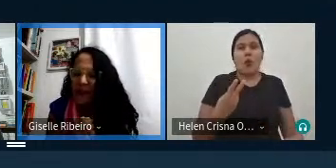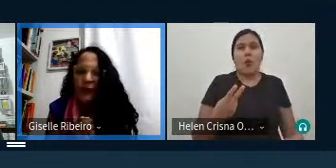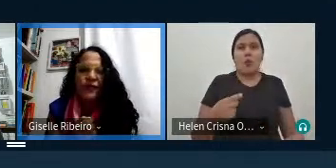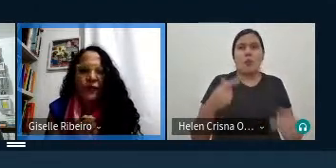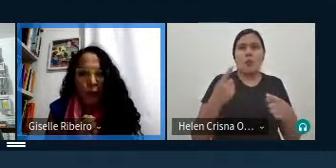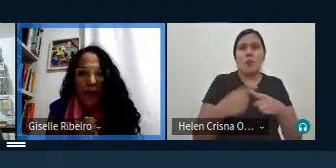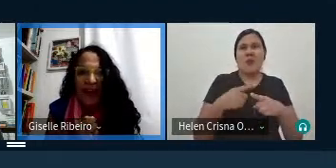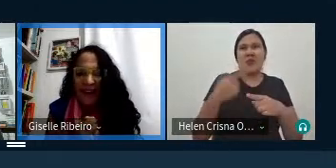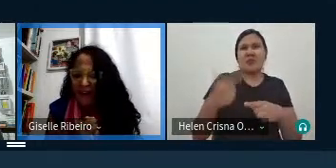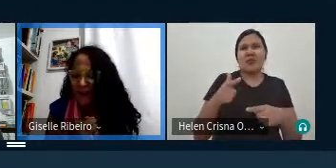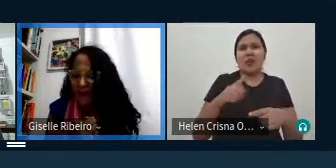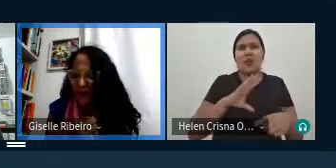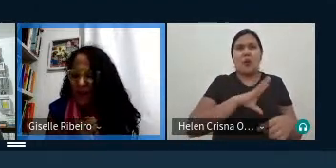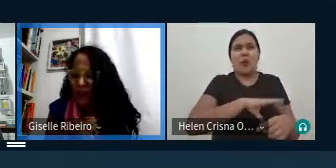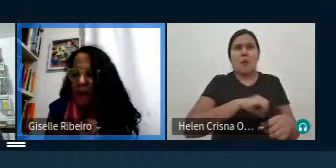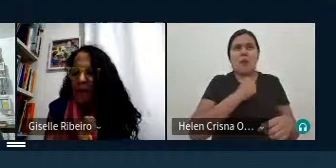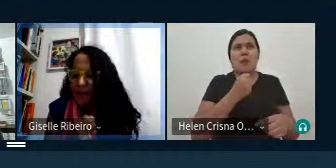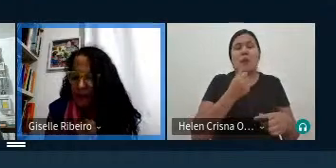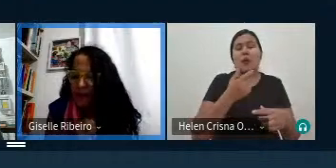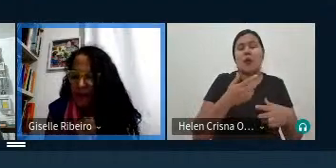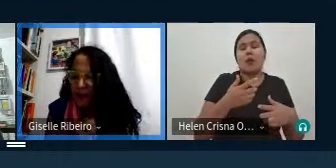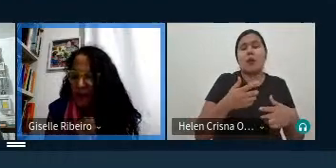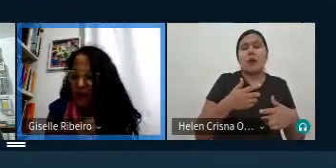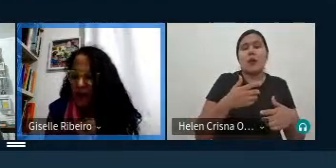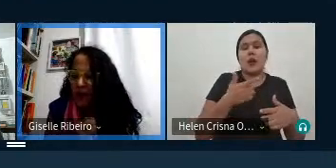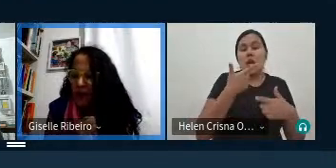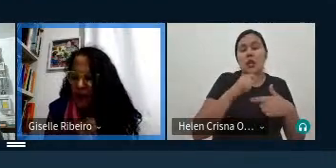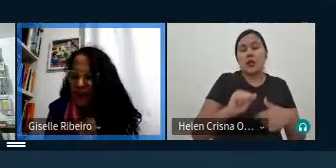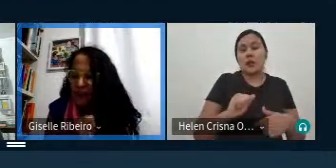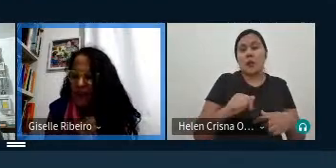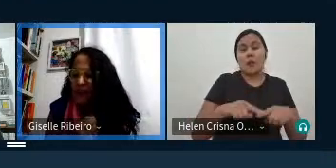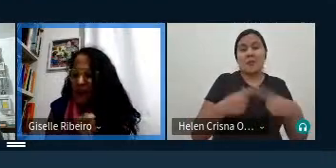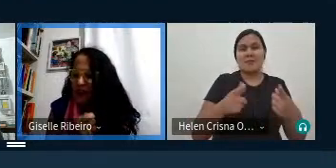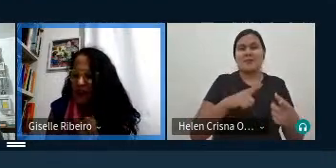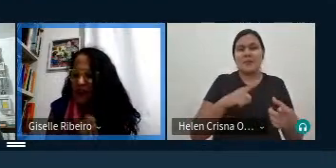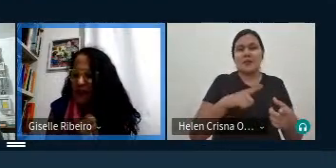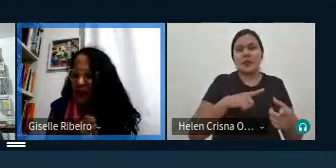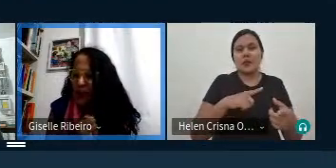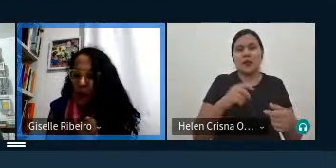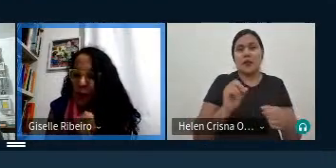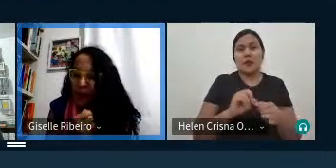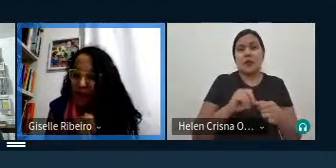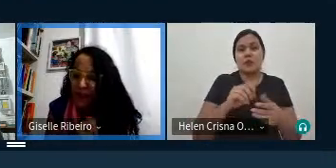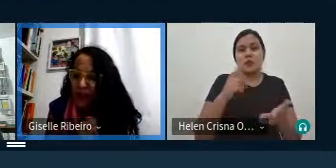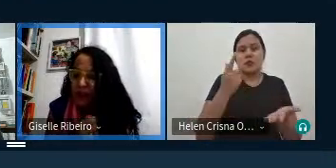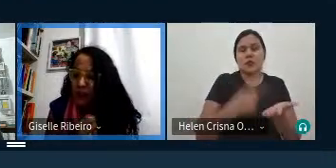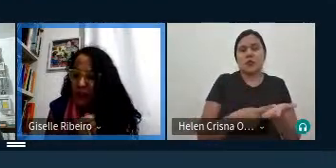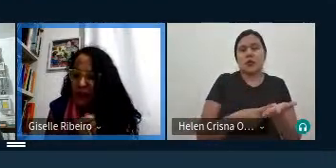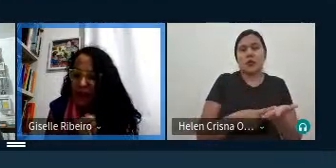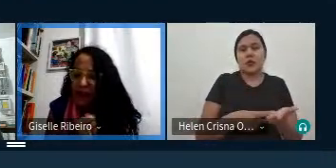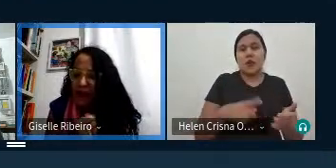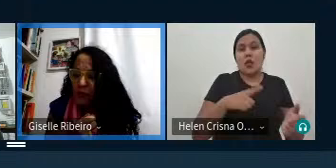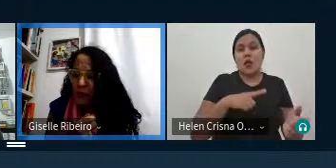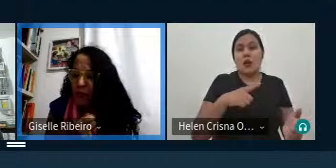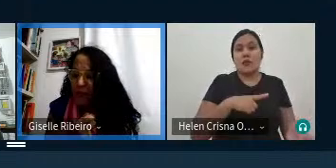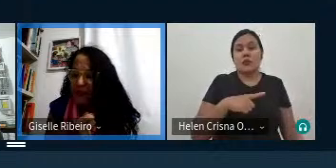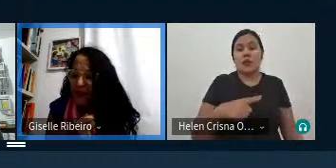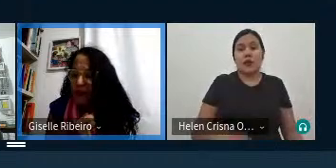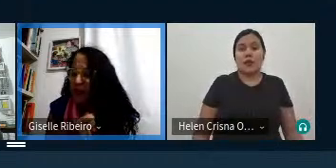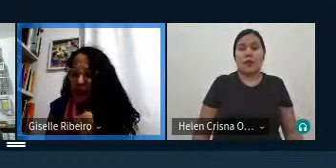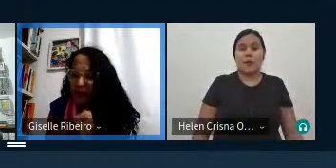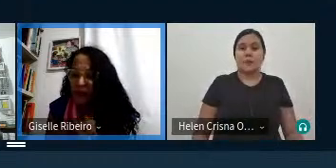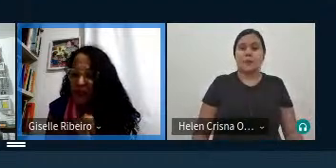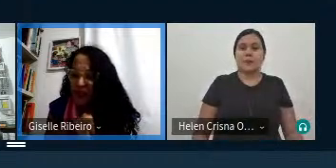amor pela língua de Flaubert mas eu tenho faço este registro porque tenho a